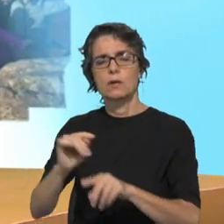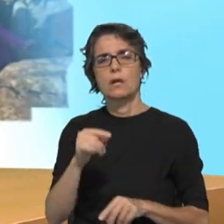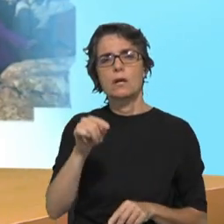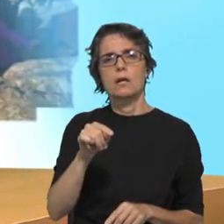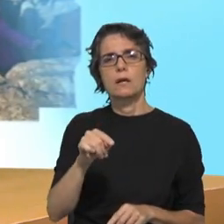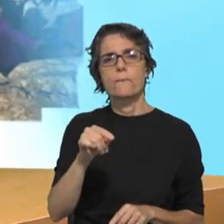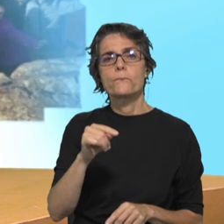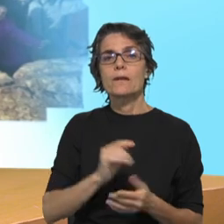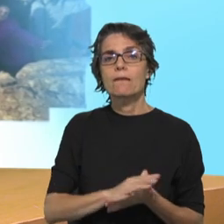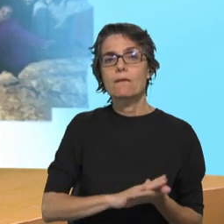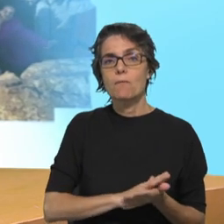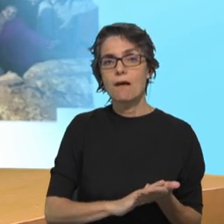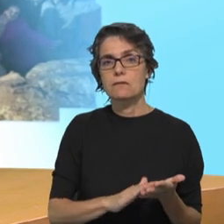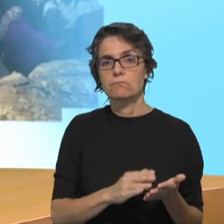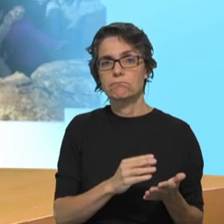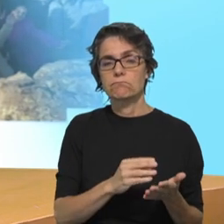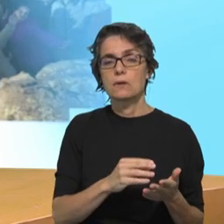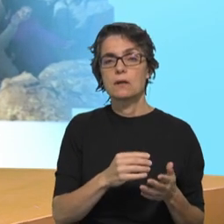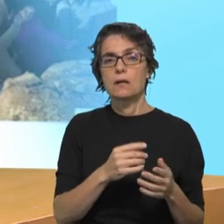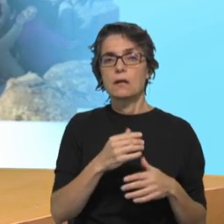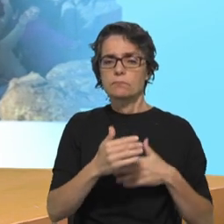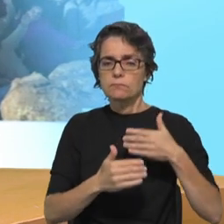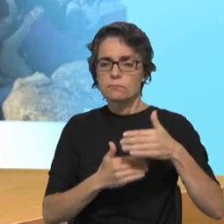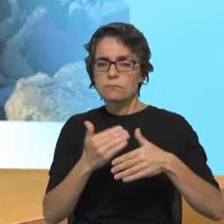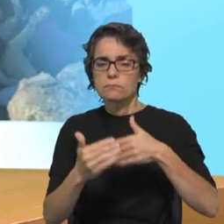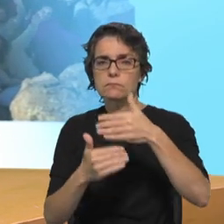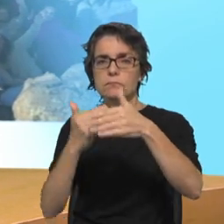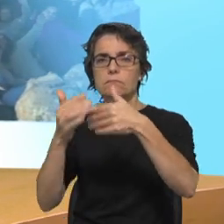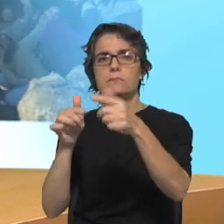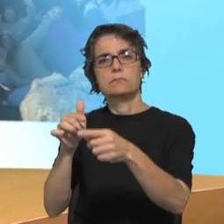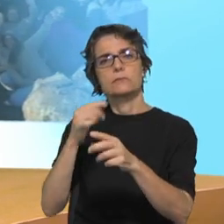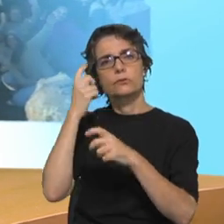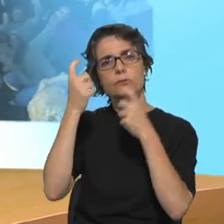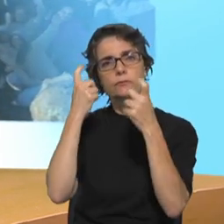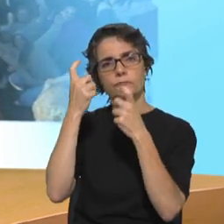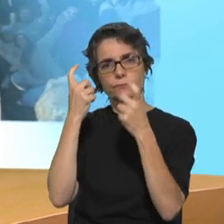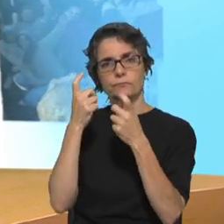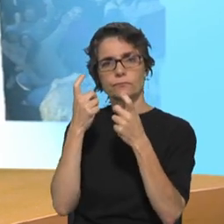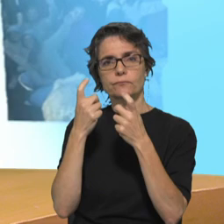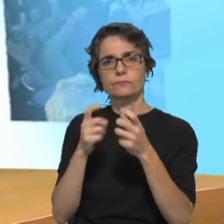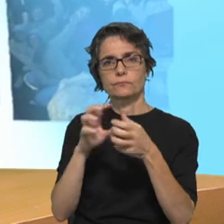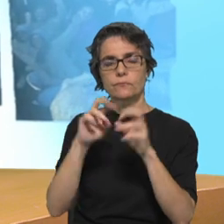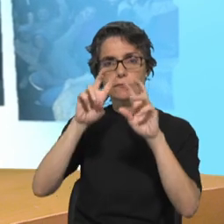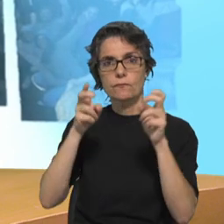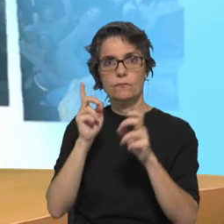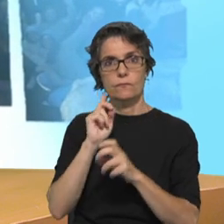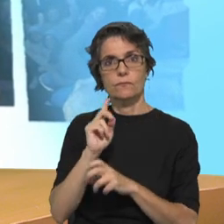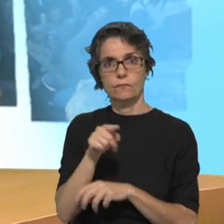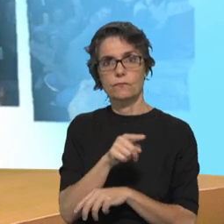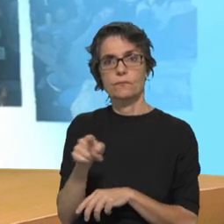as suas bases há algum tempo têm vindo a refletir sobre alguns temas importantes